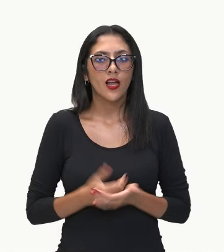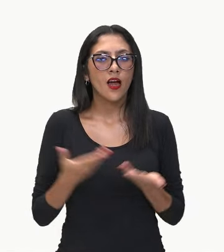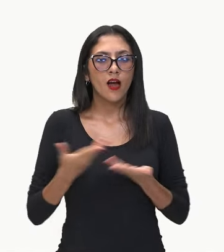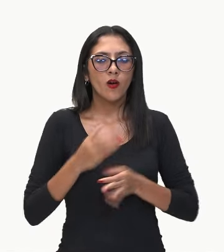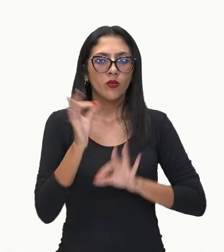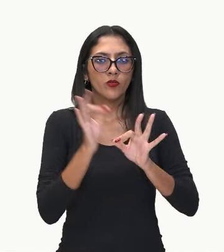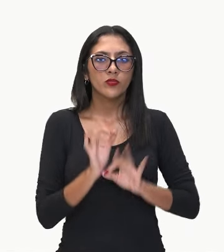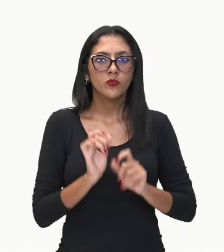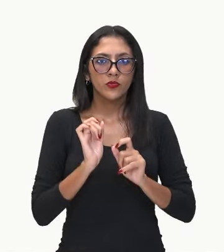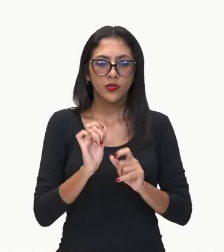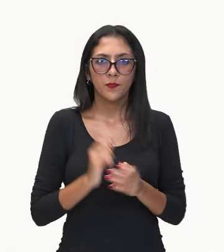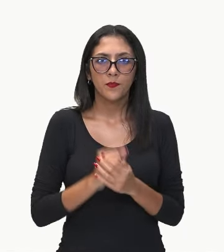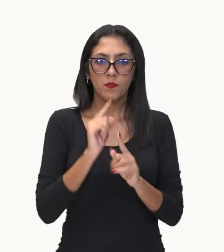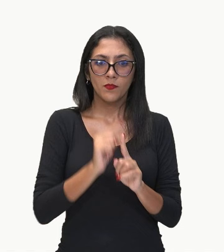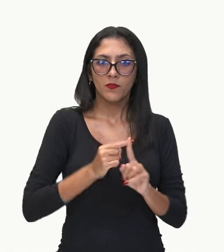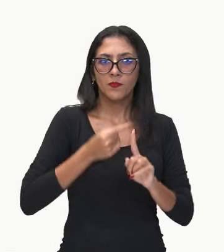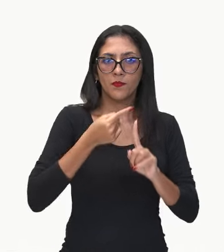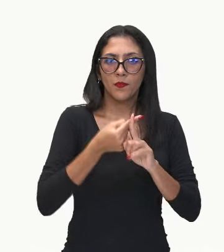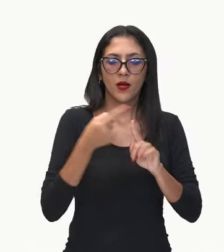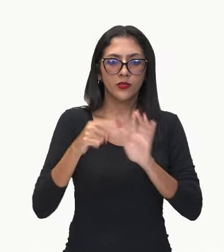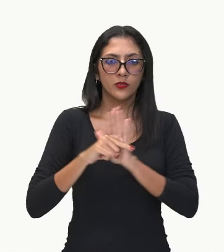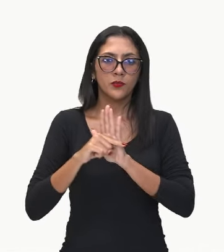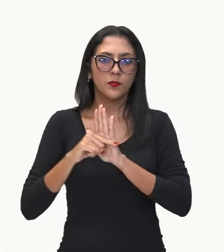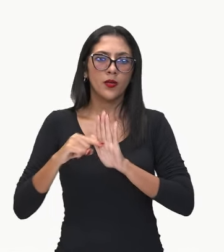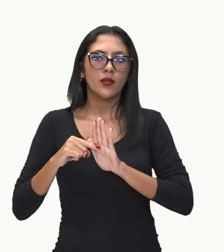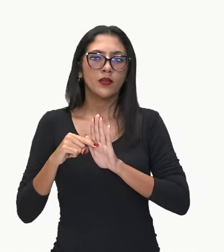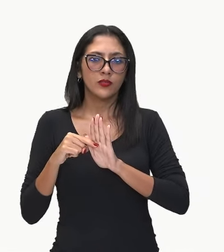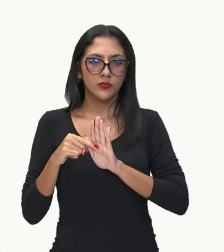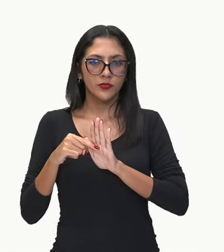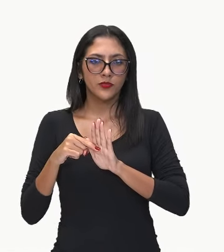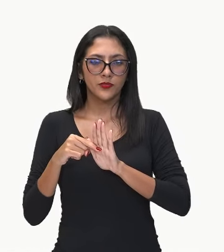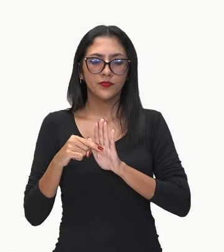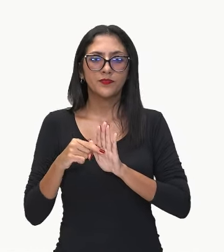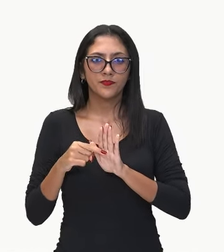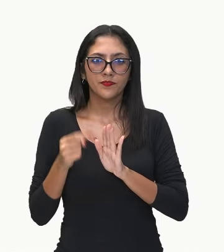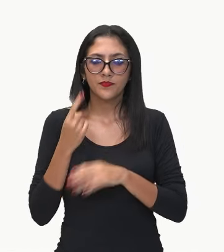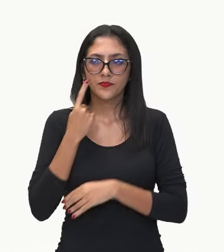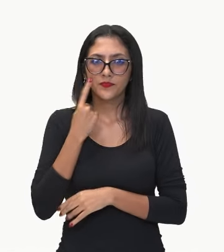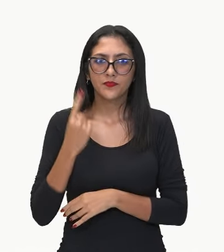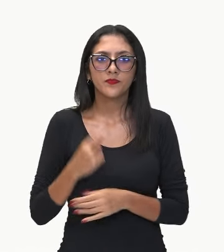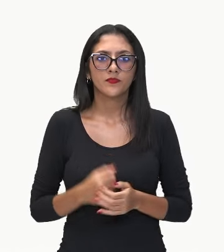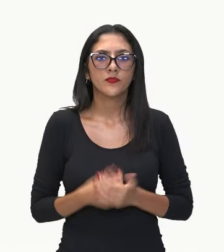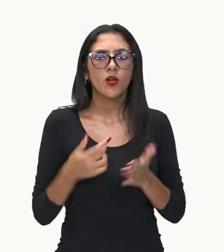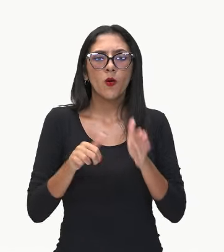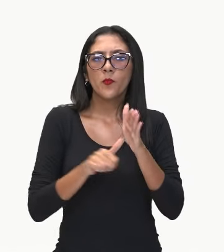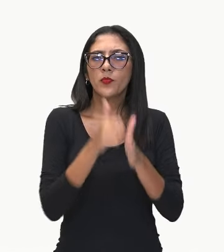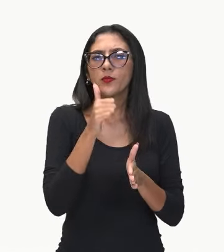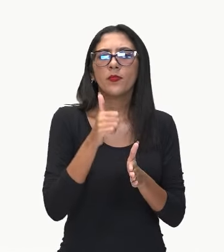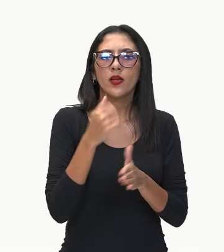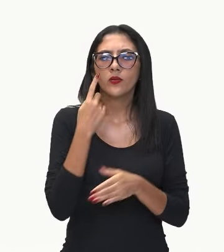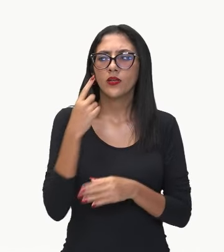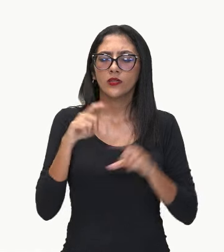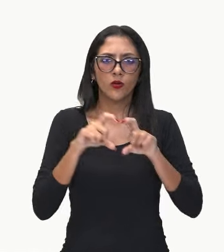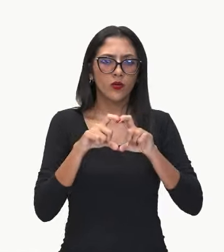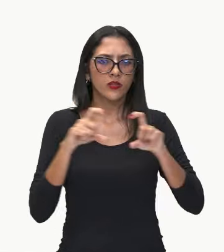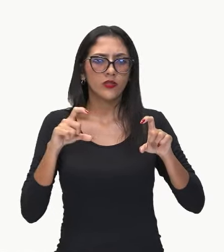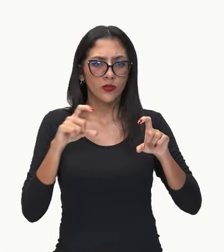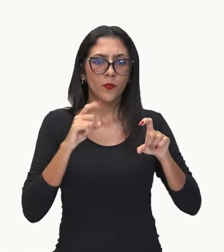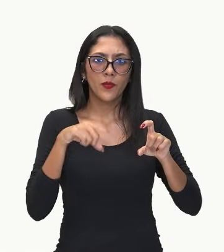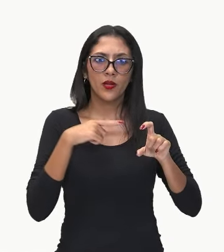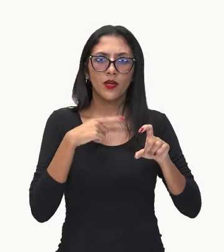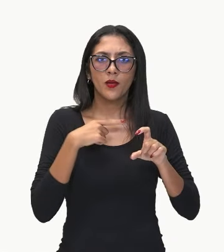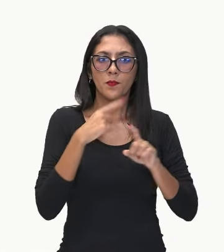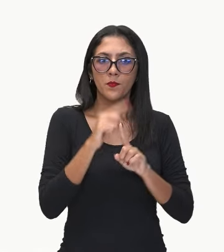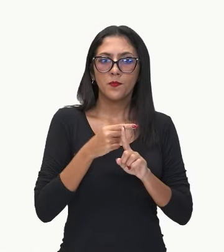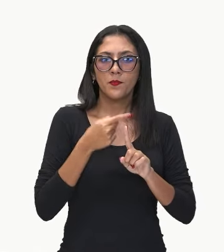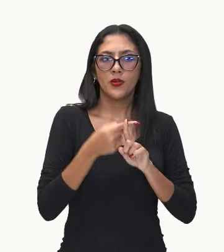Adição e subtração na ordem que aparecem, não é? Quem aparece aqui primeiro? A adição. Então,